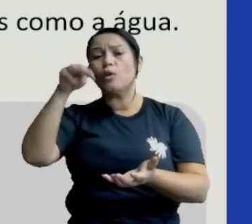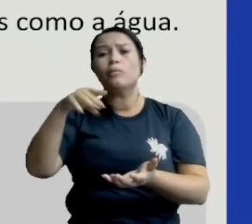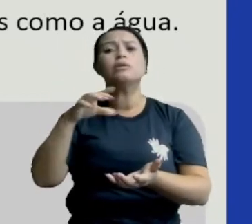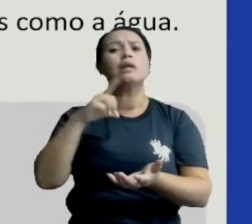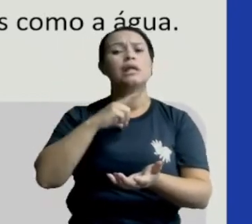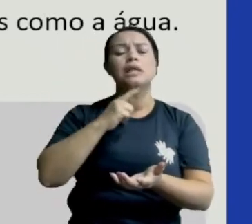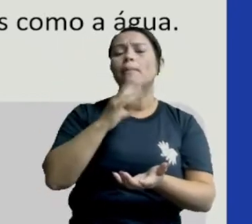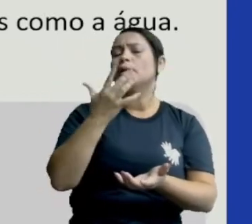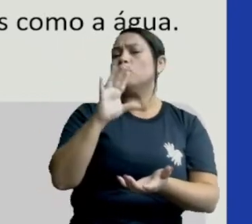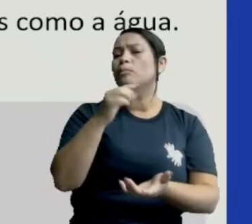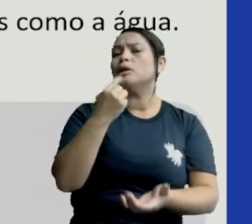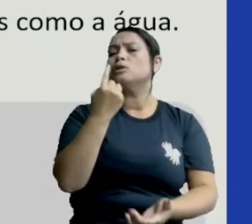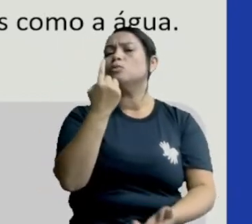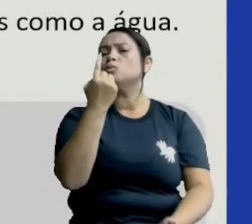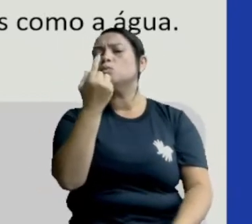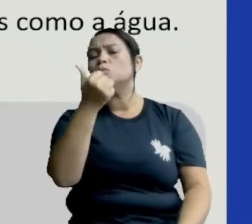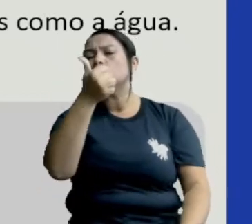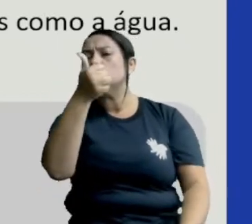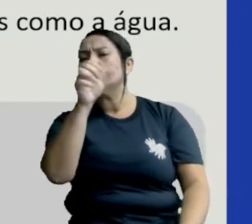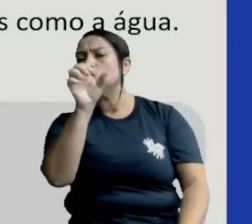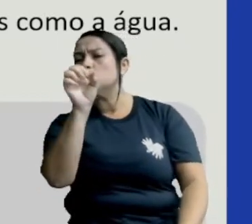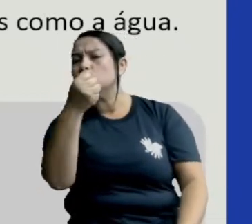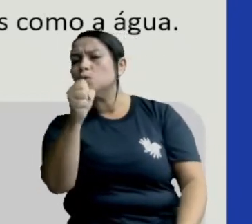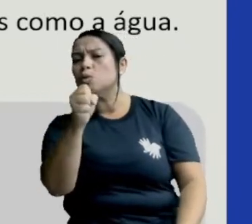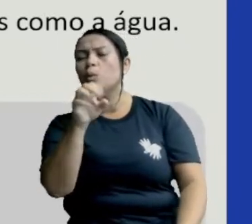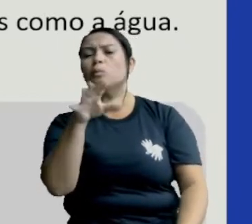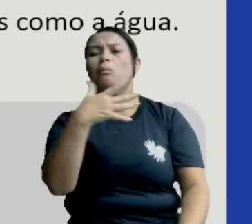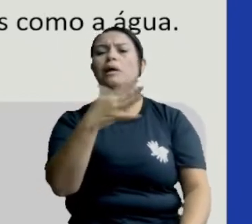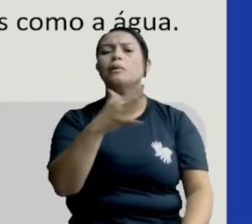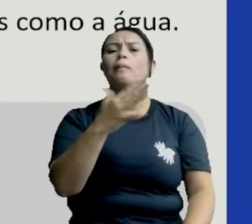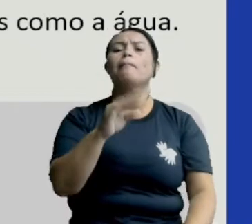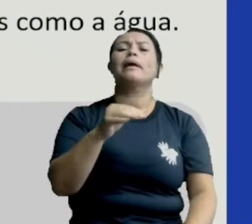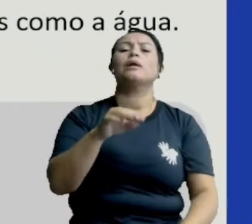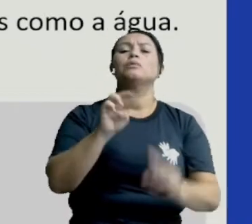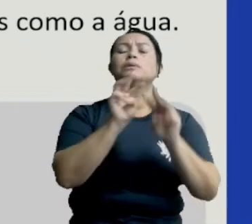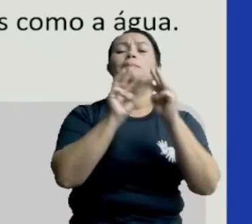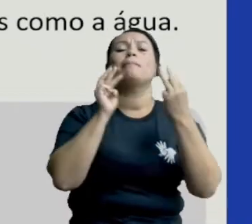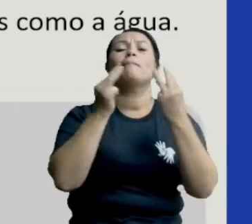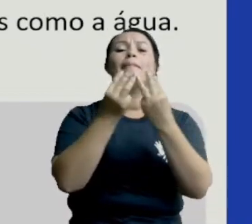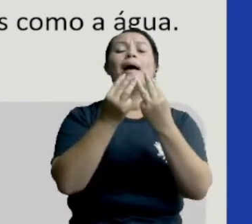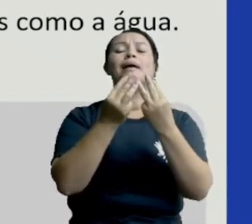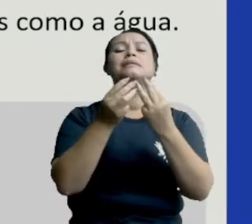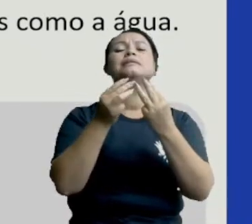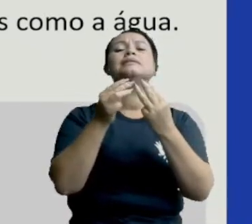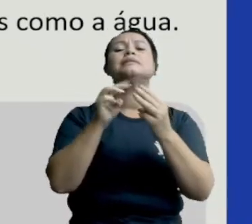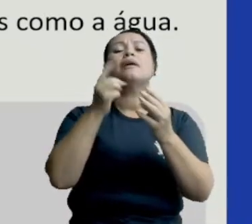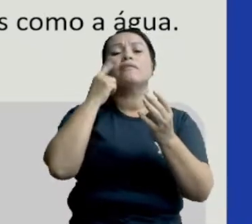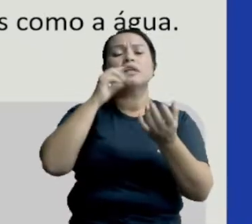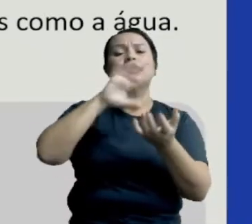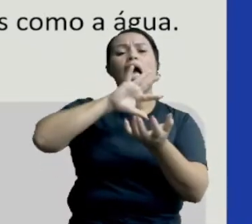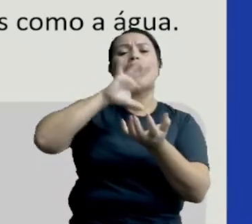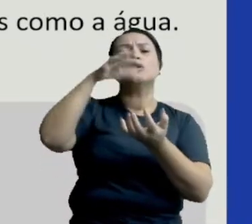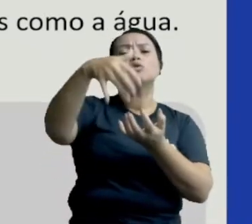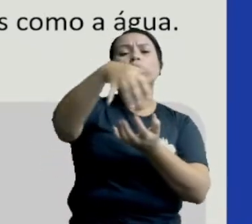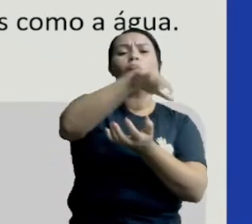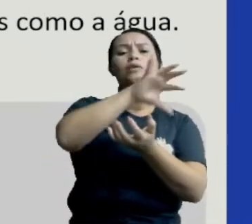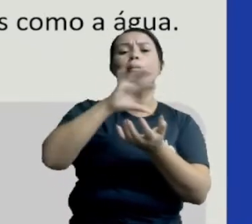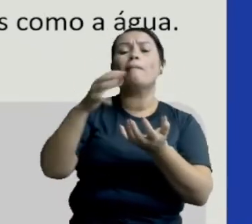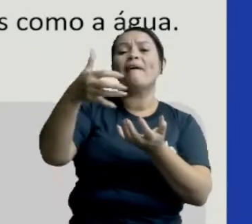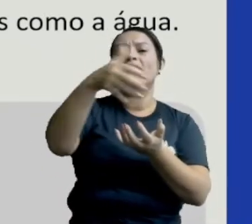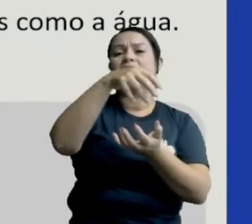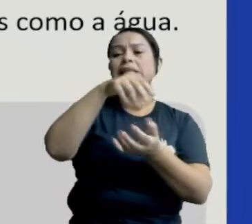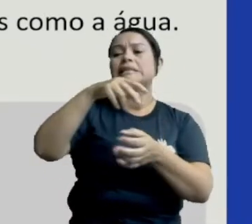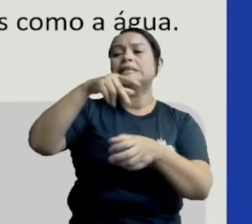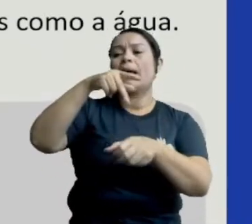massa total terrestre. Sua superfície é de formação rochosa com